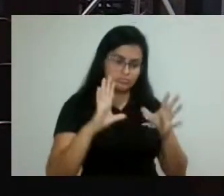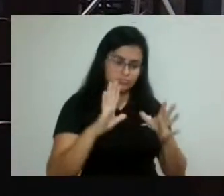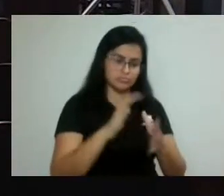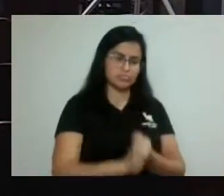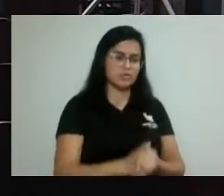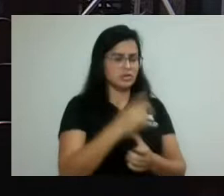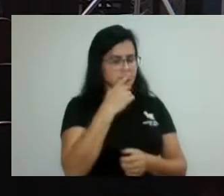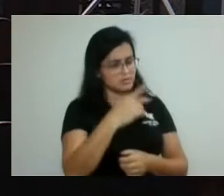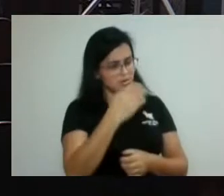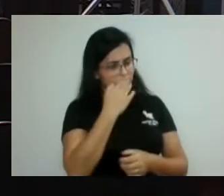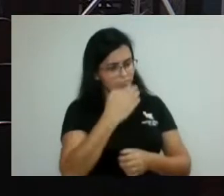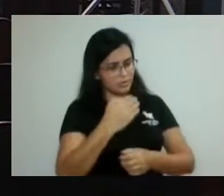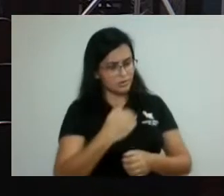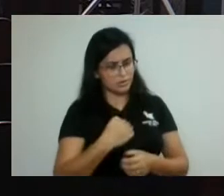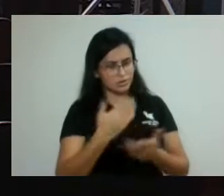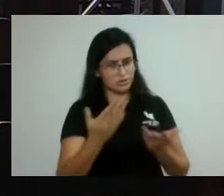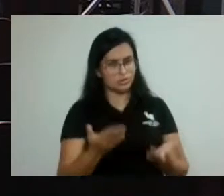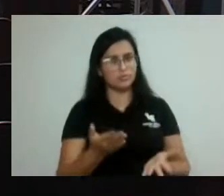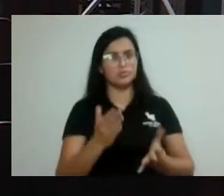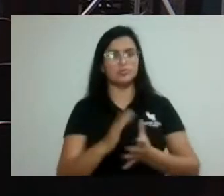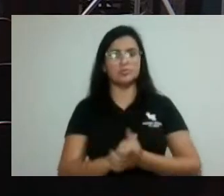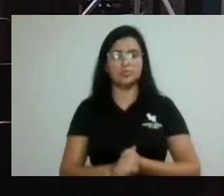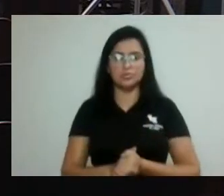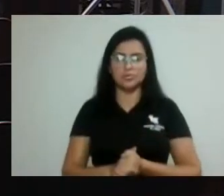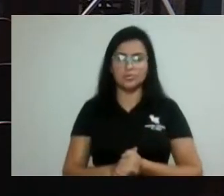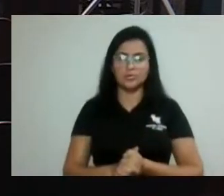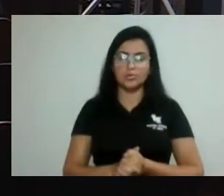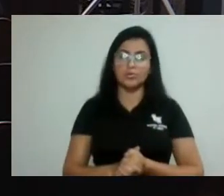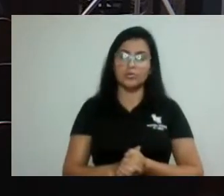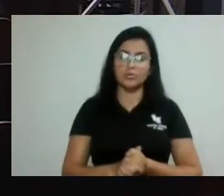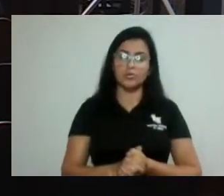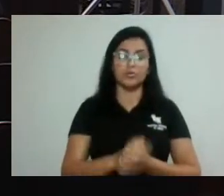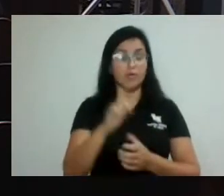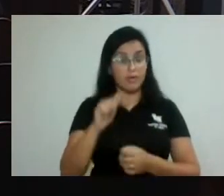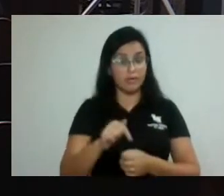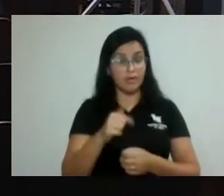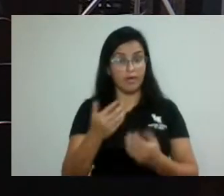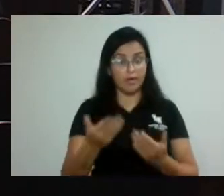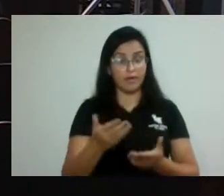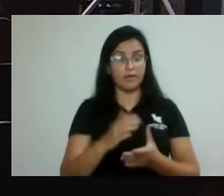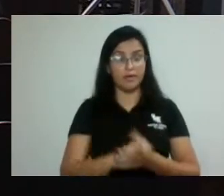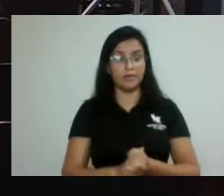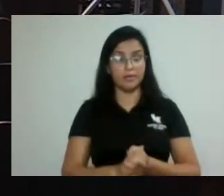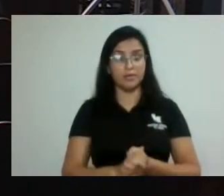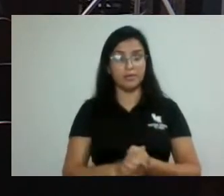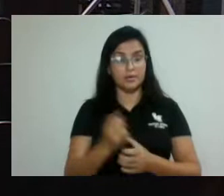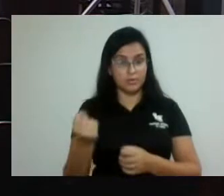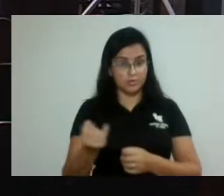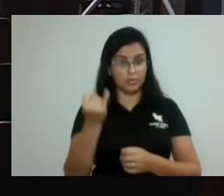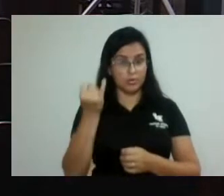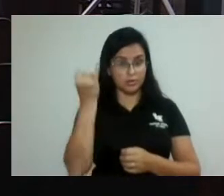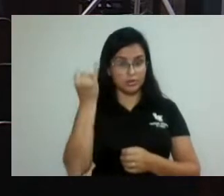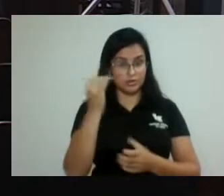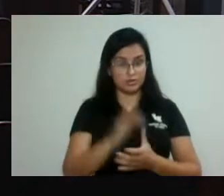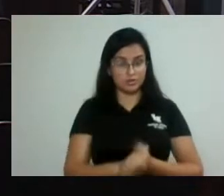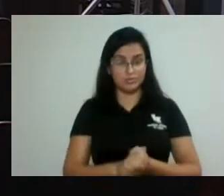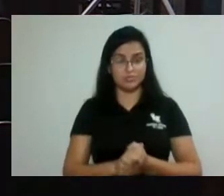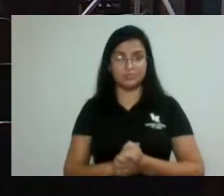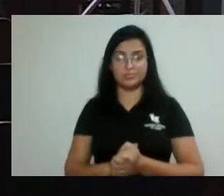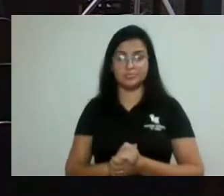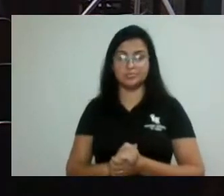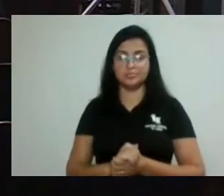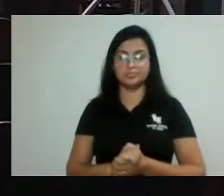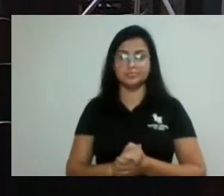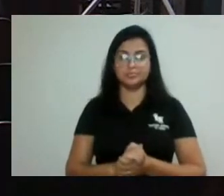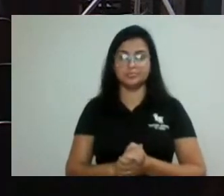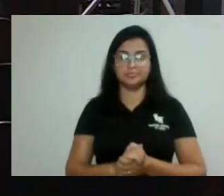na realidade, não só reforça, como é uma intimação para essa presidência. Pela ordem, O pedido do vereador Padão, enquanto